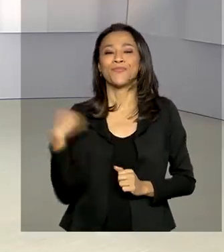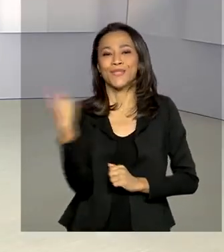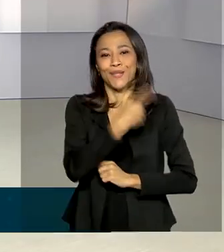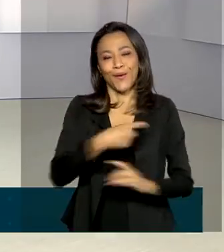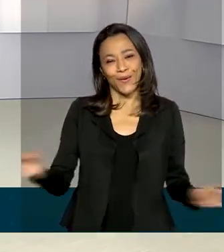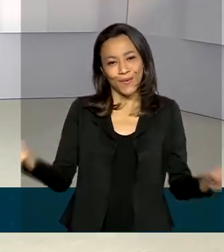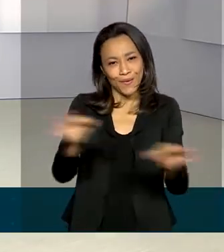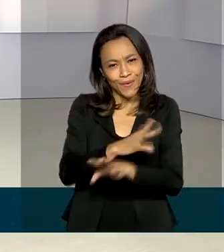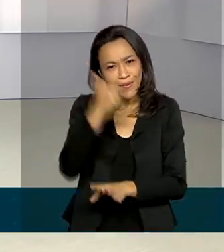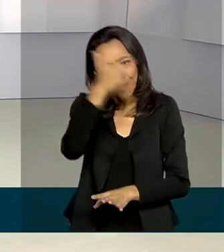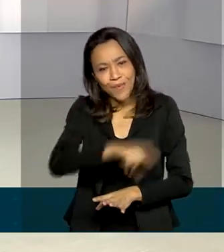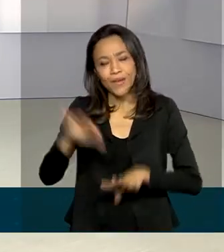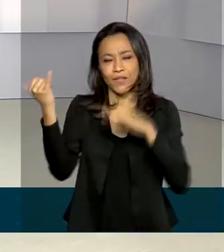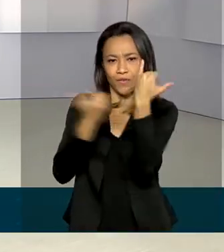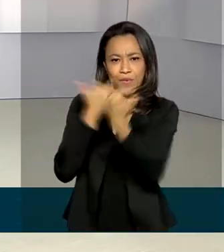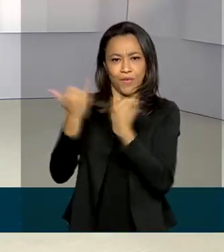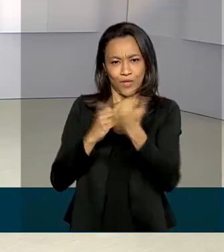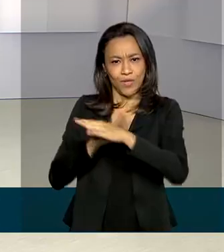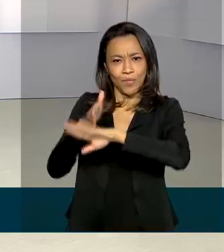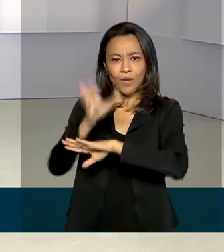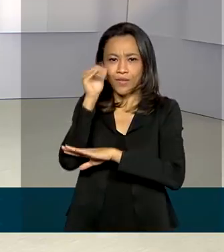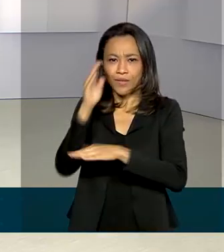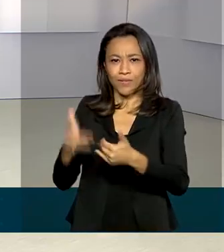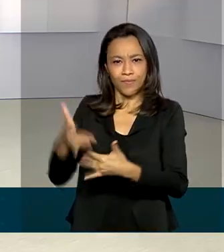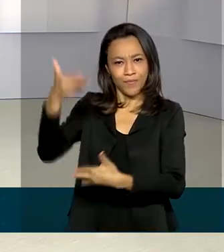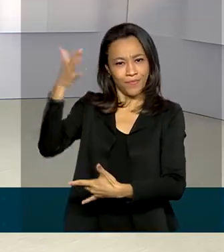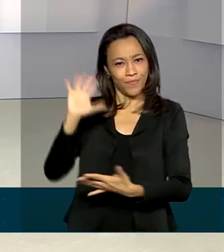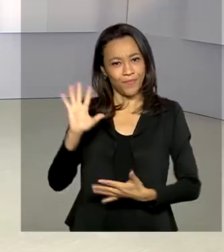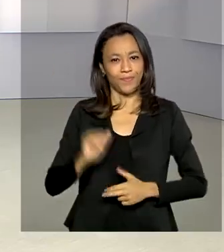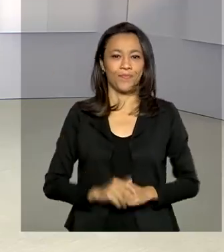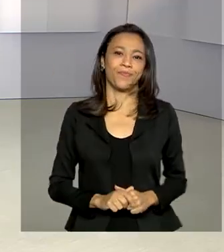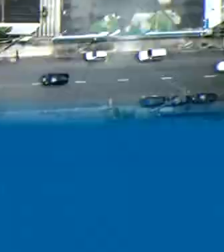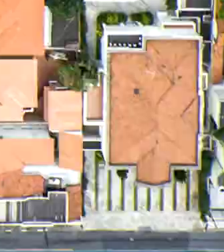fica por aqui, mais notícias nas nossas redes sociais. Tchau, tchau.